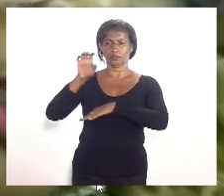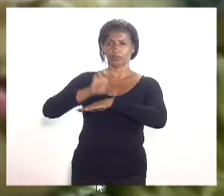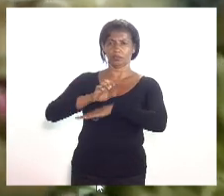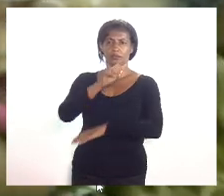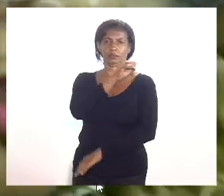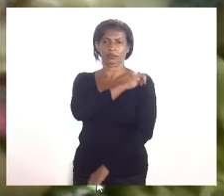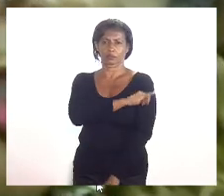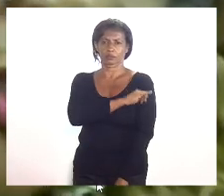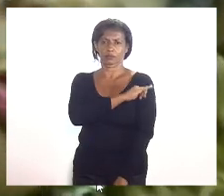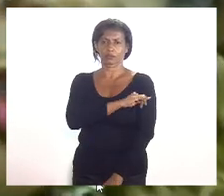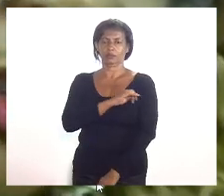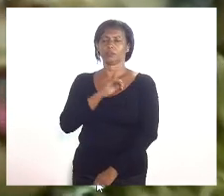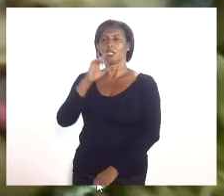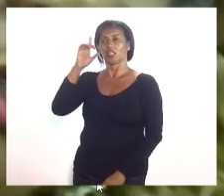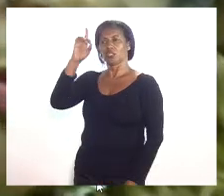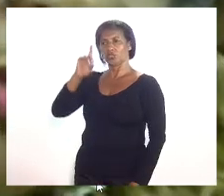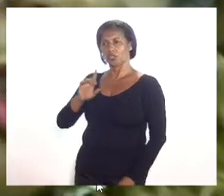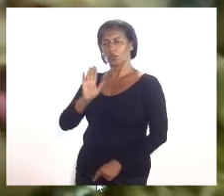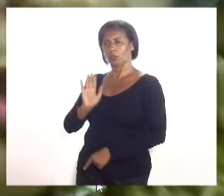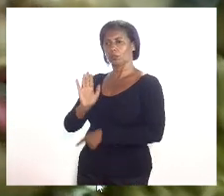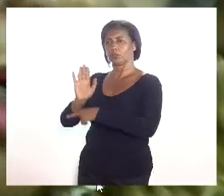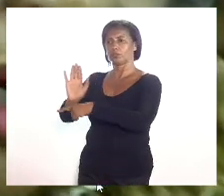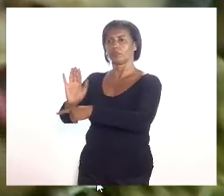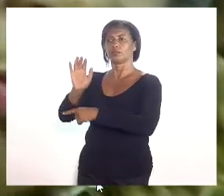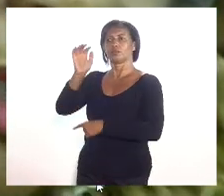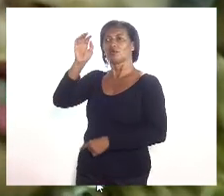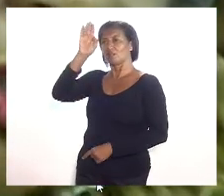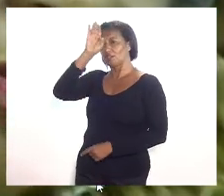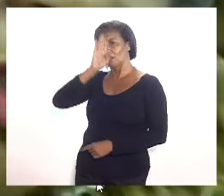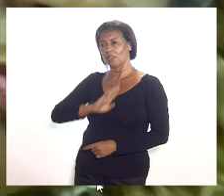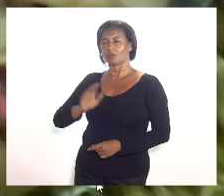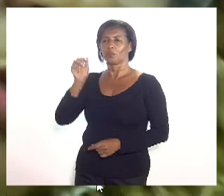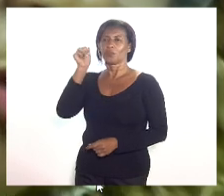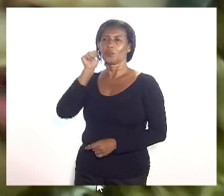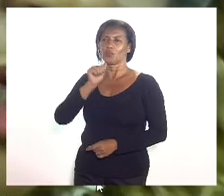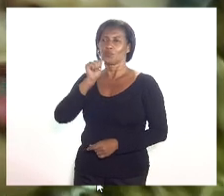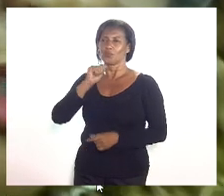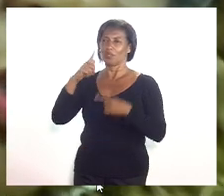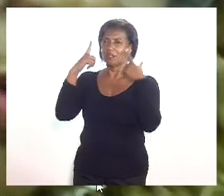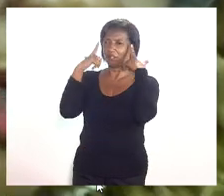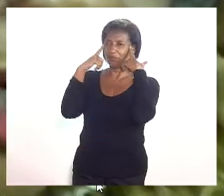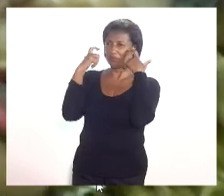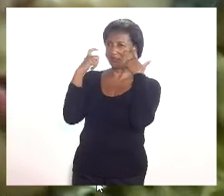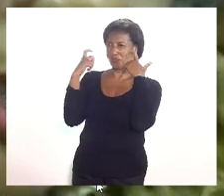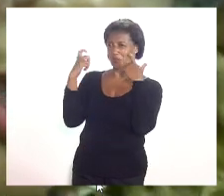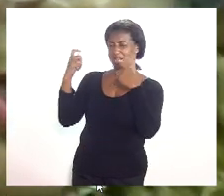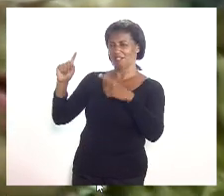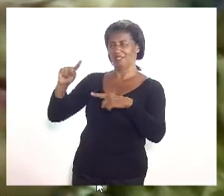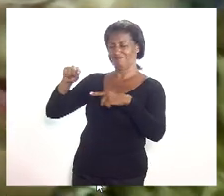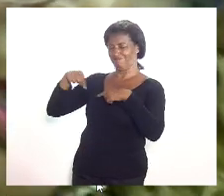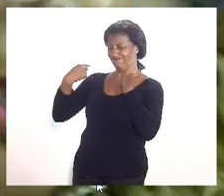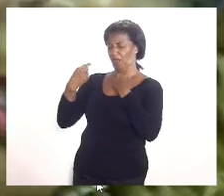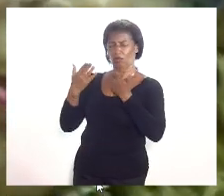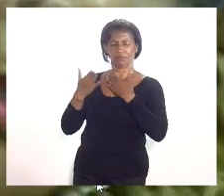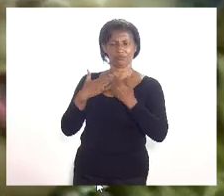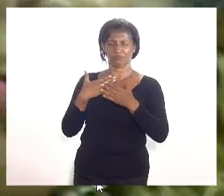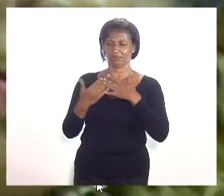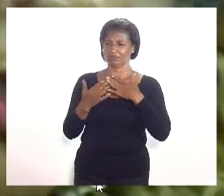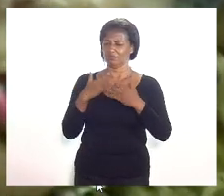assegurar o direito de assistência jurídica gratuita às mulheres vítimas de violência de qualquer natureza,